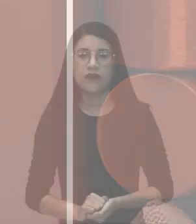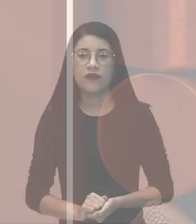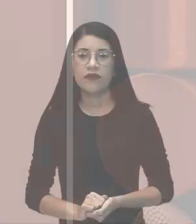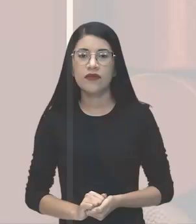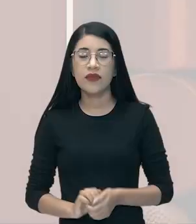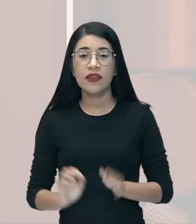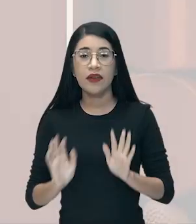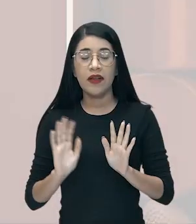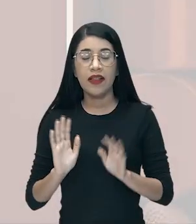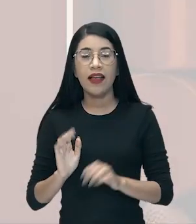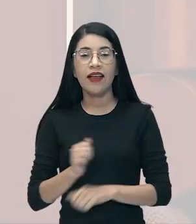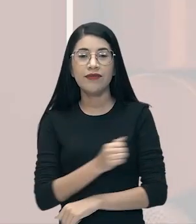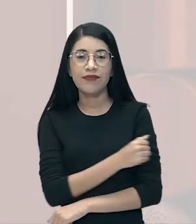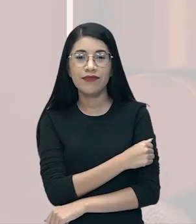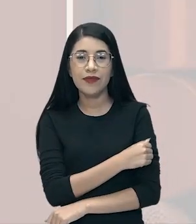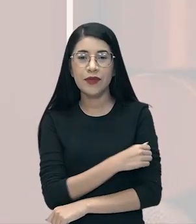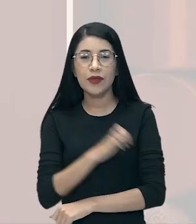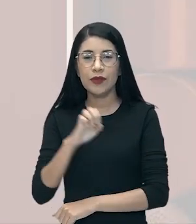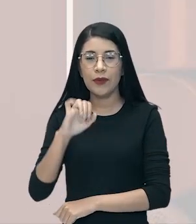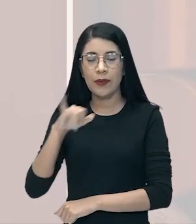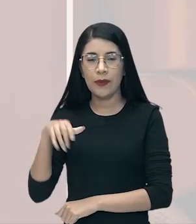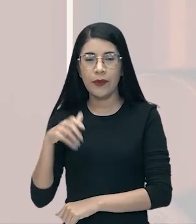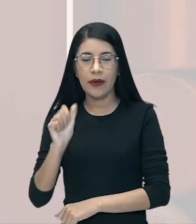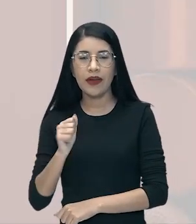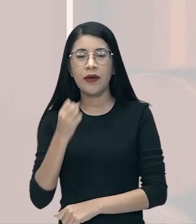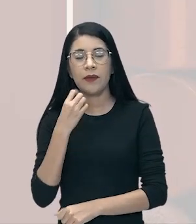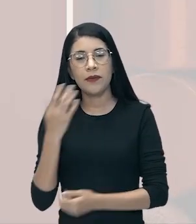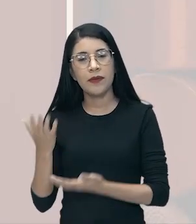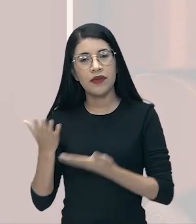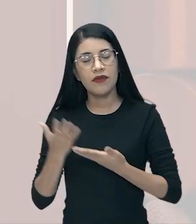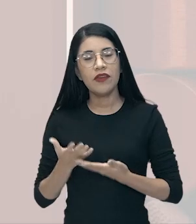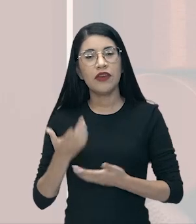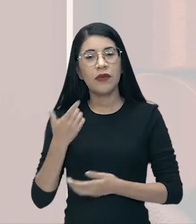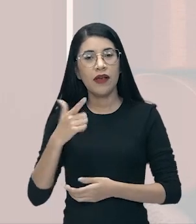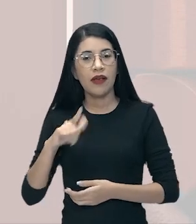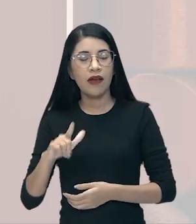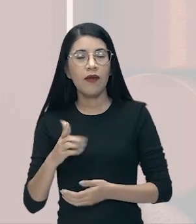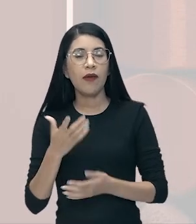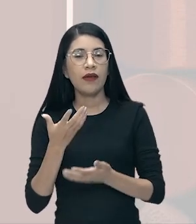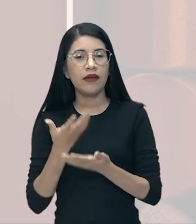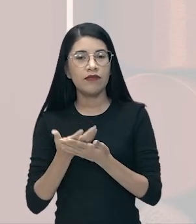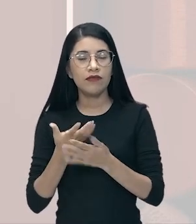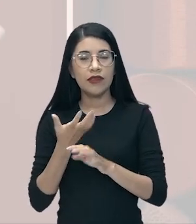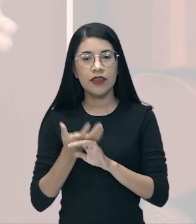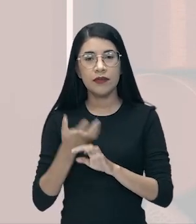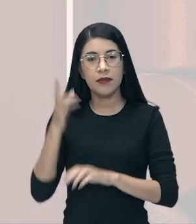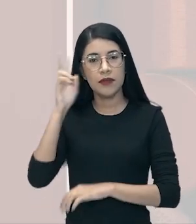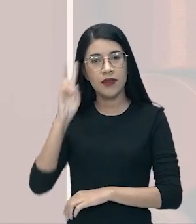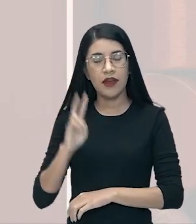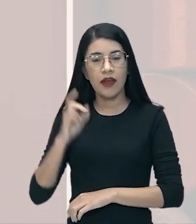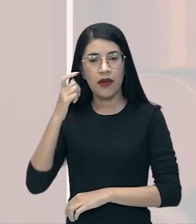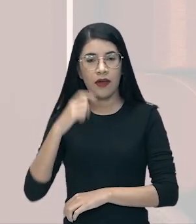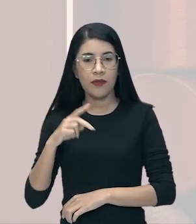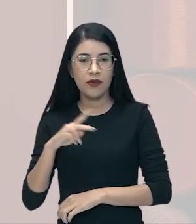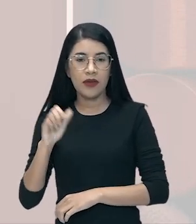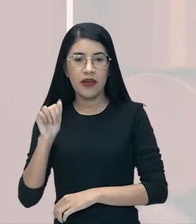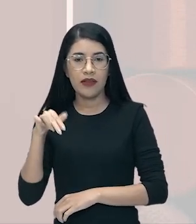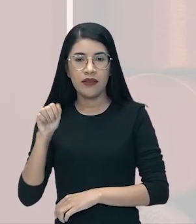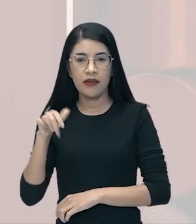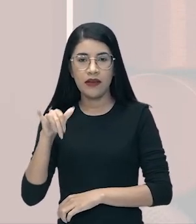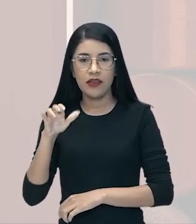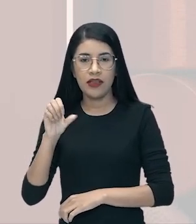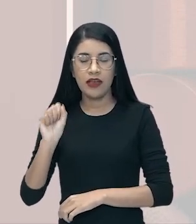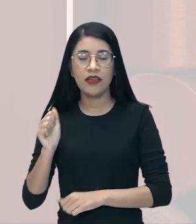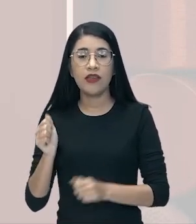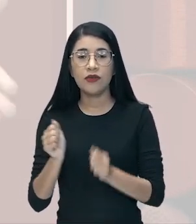Turminha boa da nossa educação de jovens e adultos, sejam bem-vindos a mais uma aula de história. O professor Nanias Carvalho aqui com vocês, seria